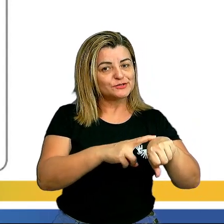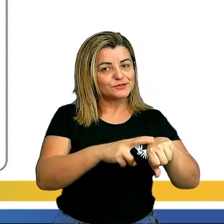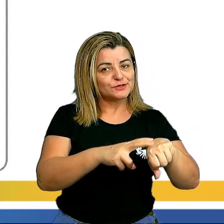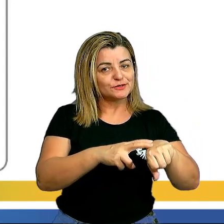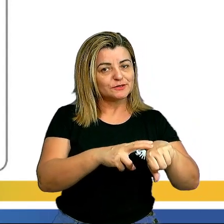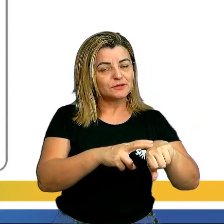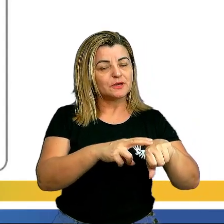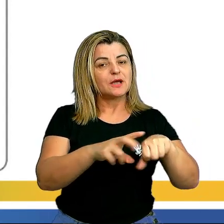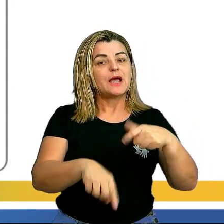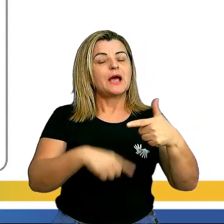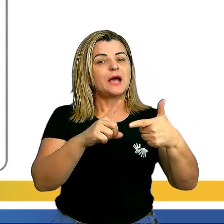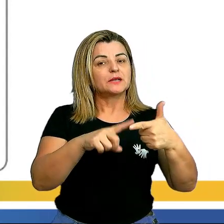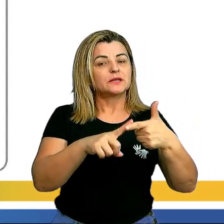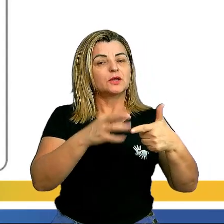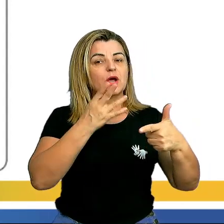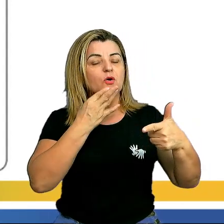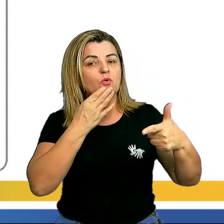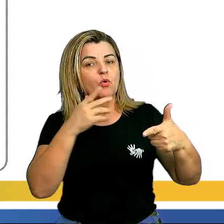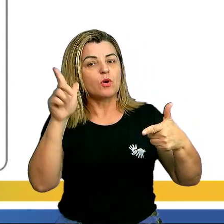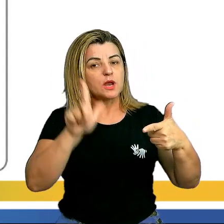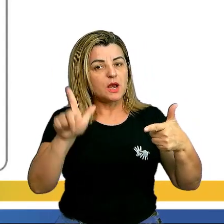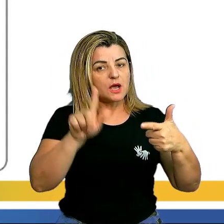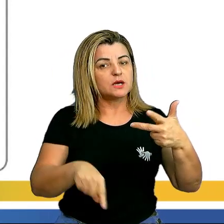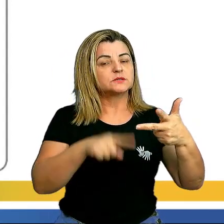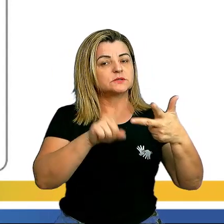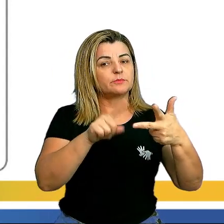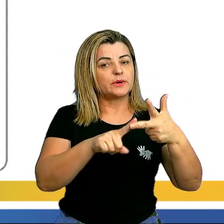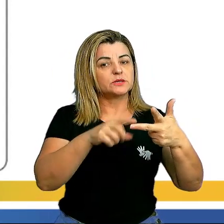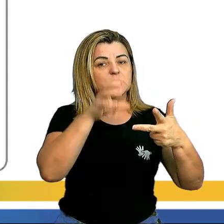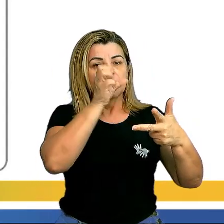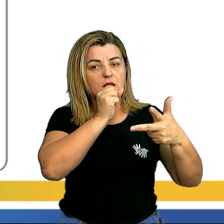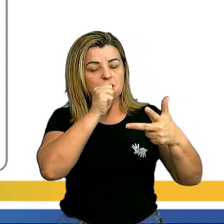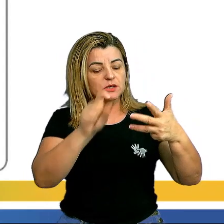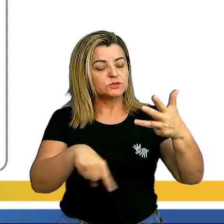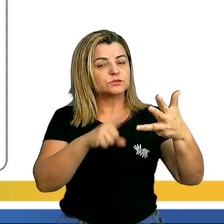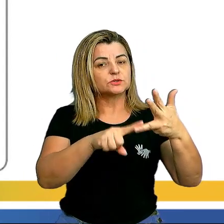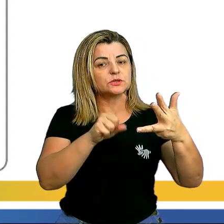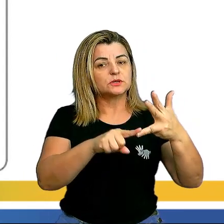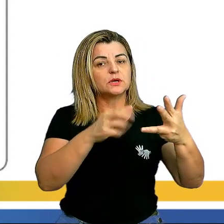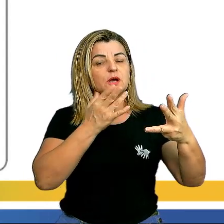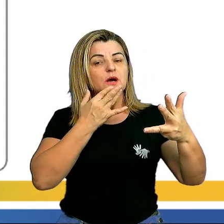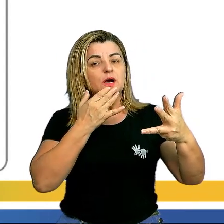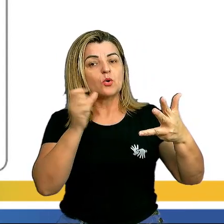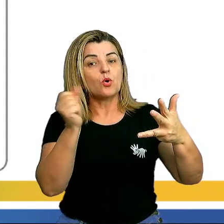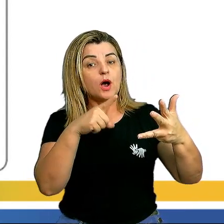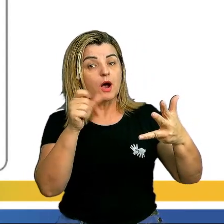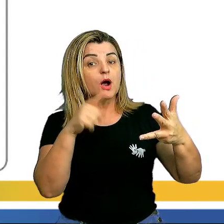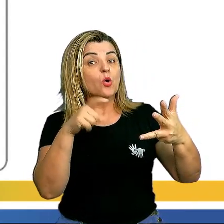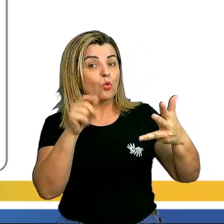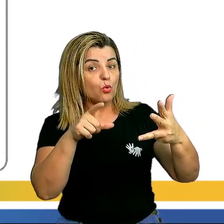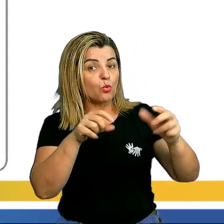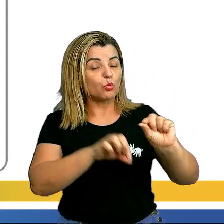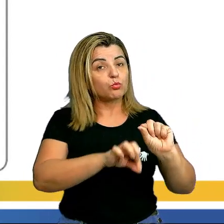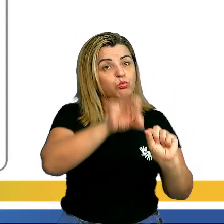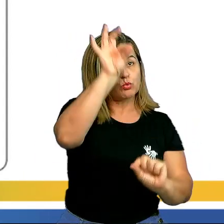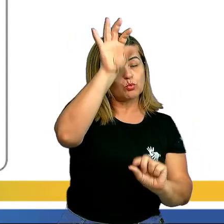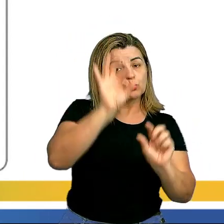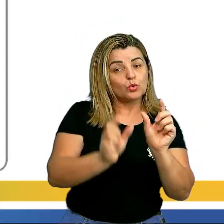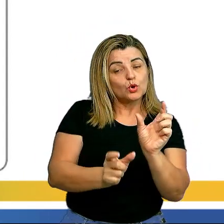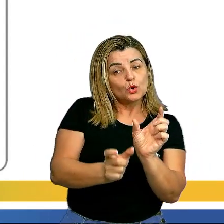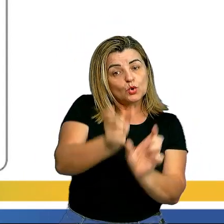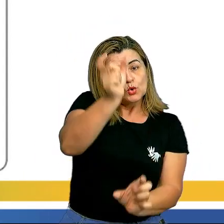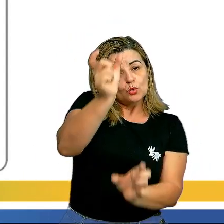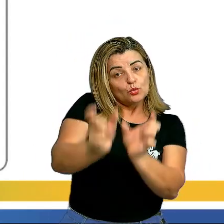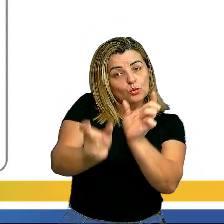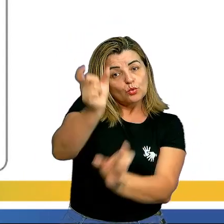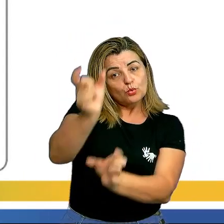A parte lilás, a parte laranja e a parte azul. Então aí nós vamos ter as nossas porcentagens. Ou